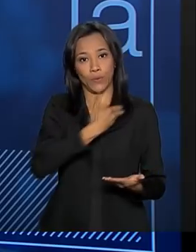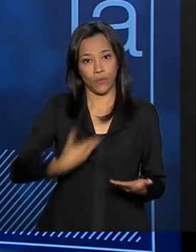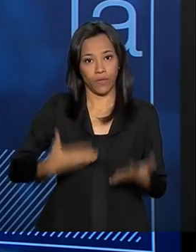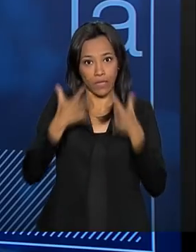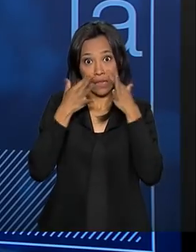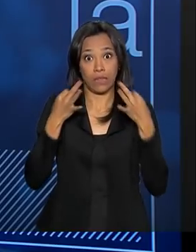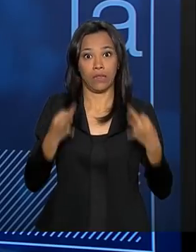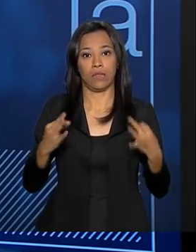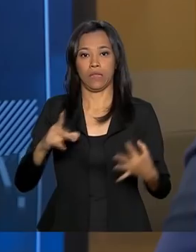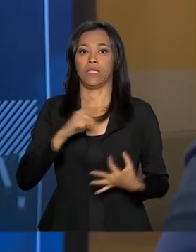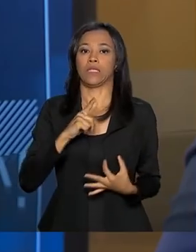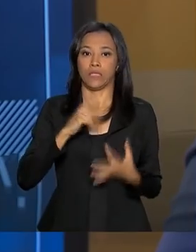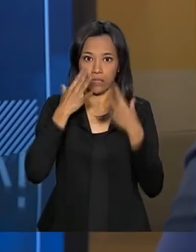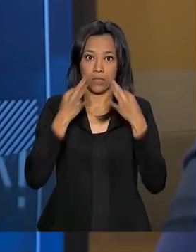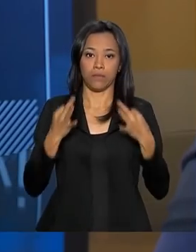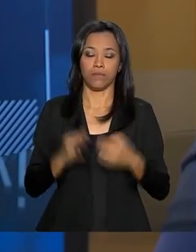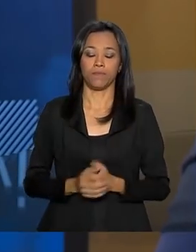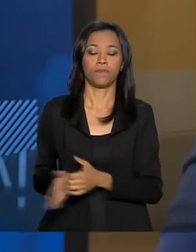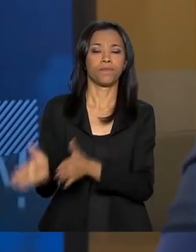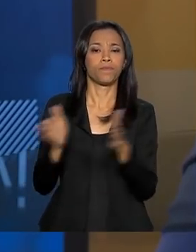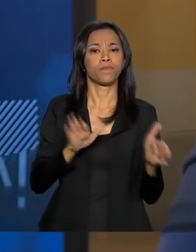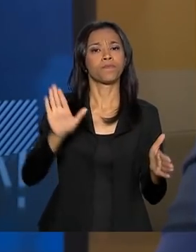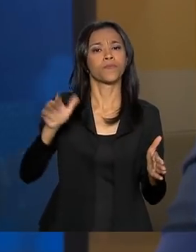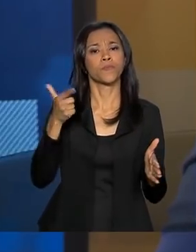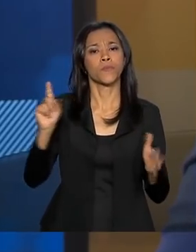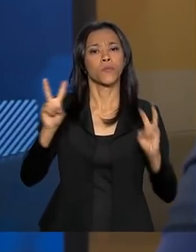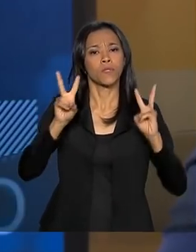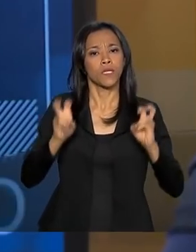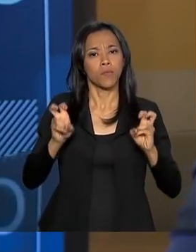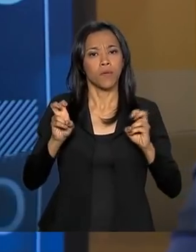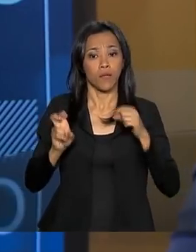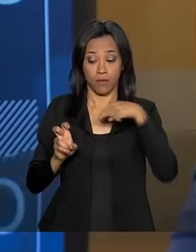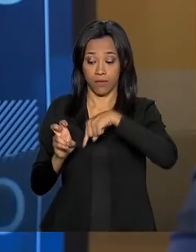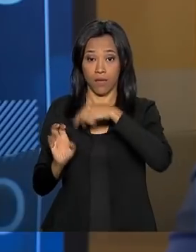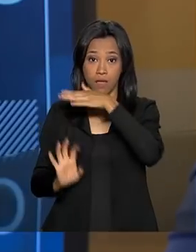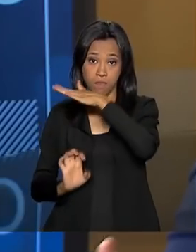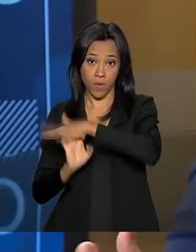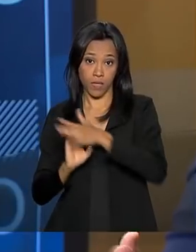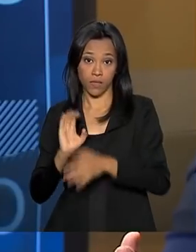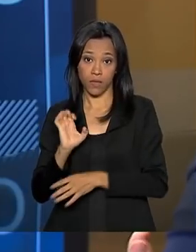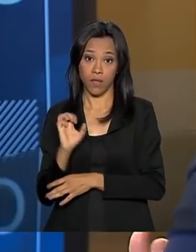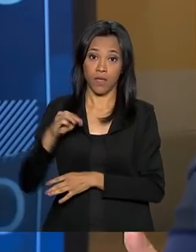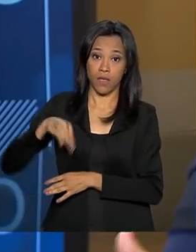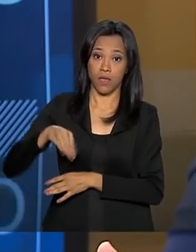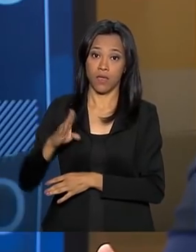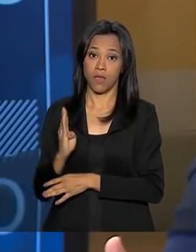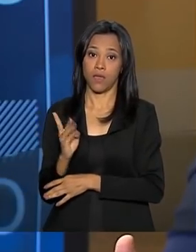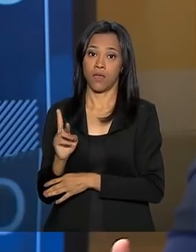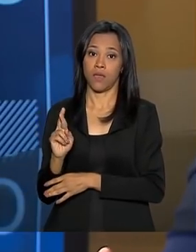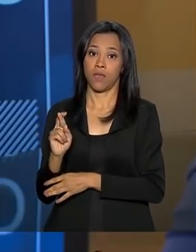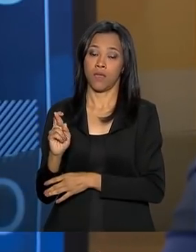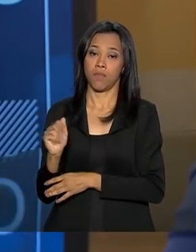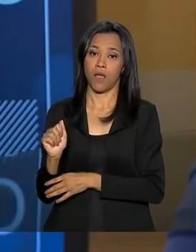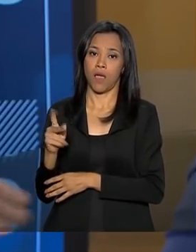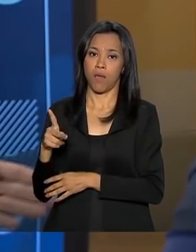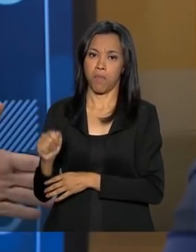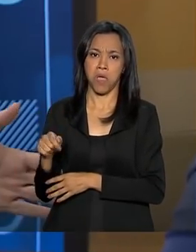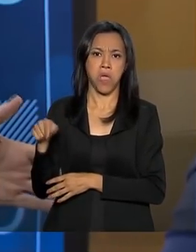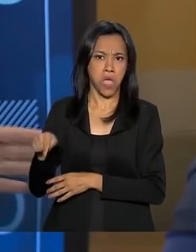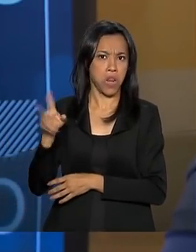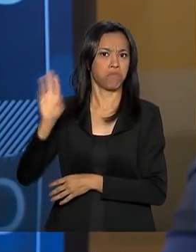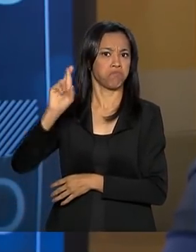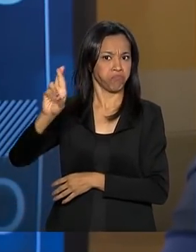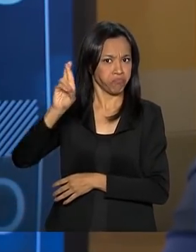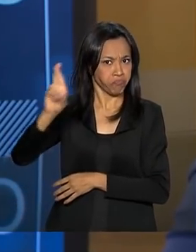atento a isso. Agora, vamos falar então da Embrapa. Acreditam a ela essa Revolução Verde que ocorreu no Centro